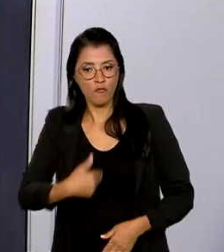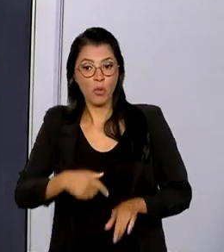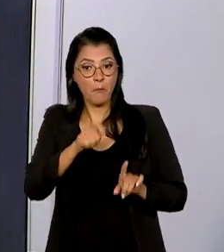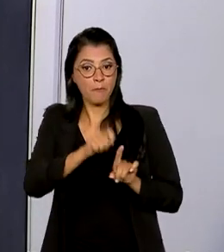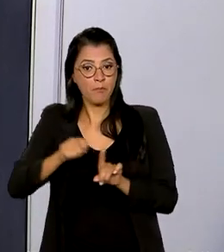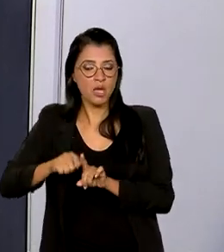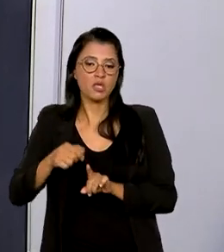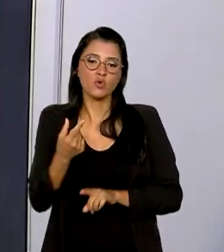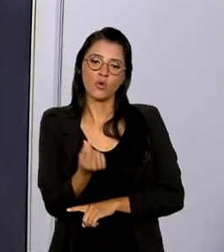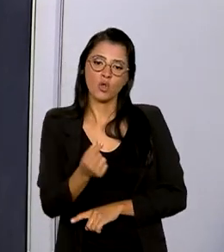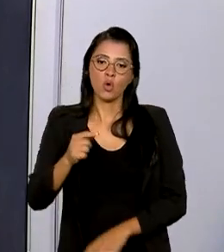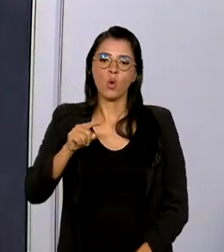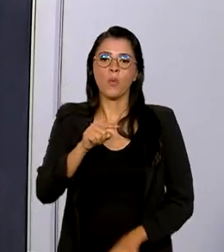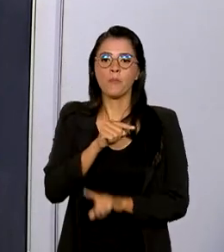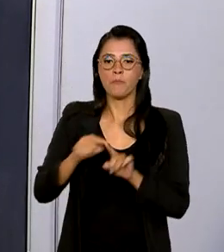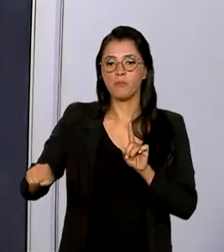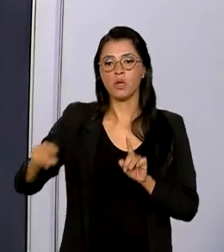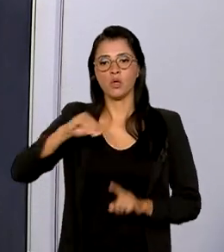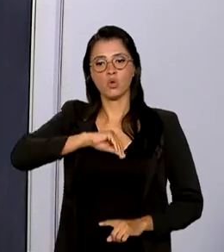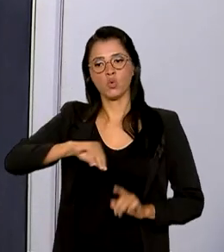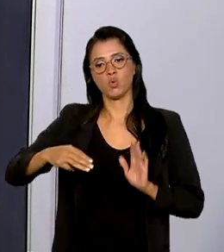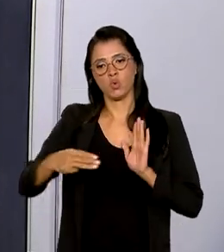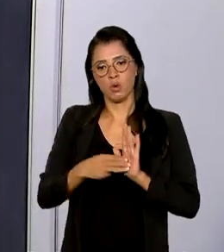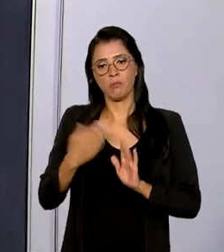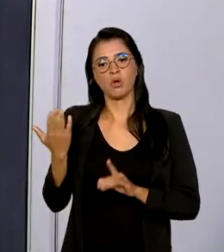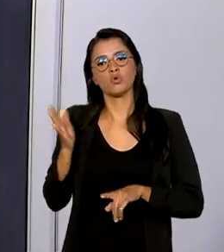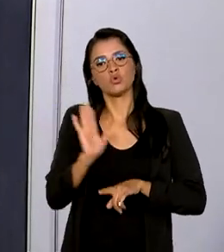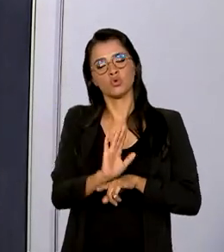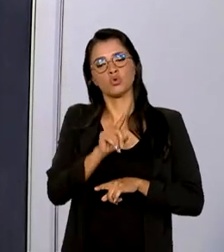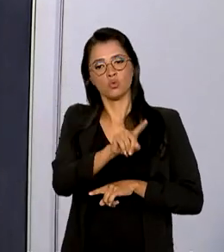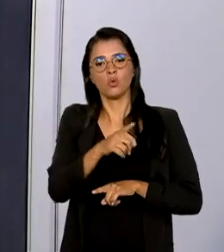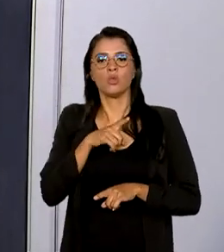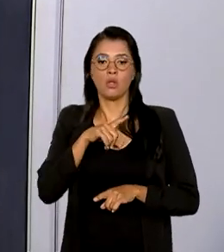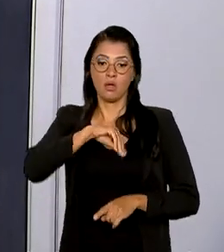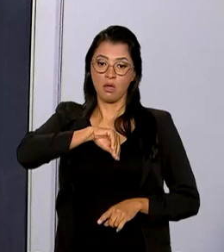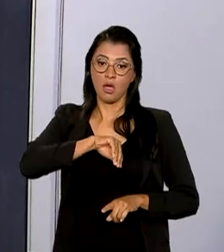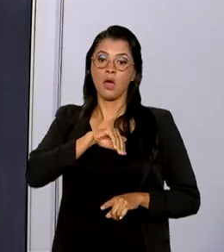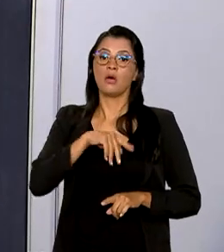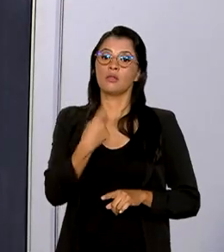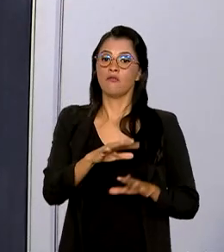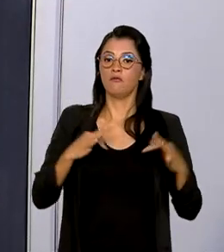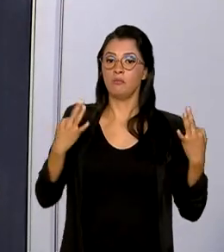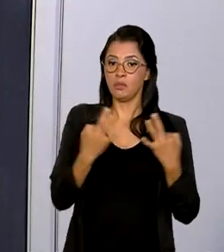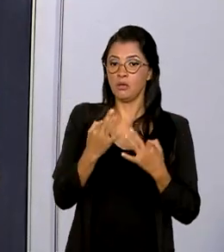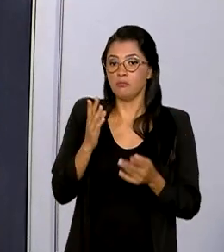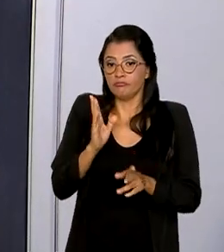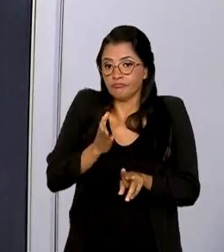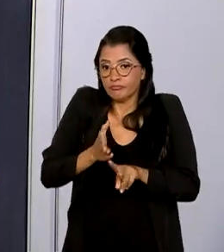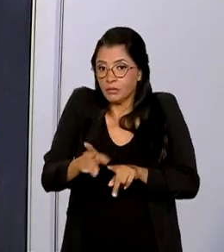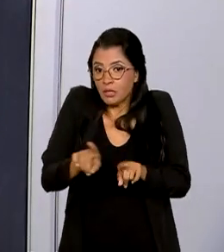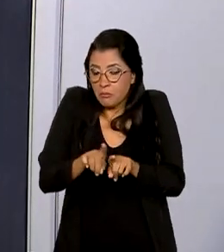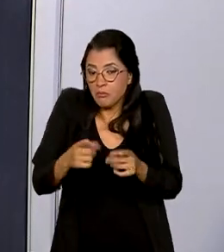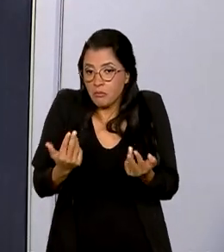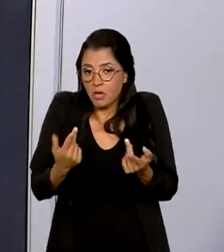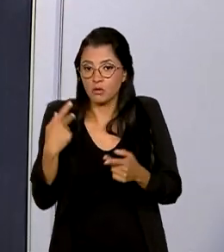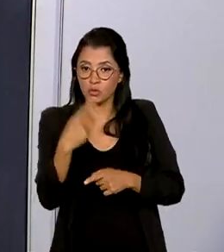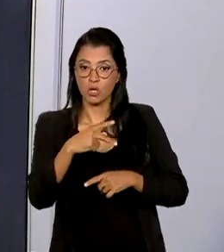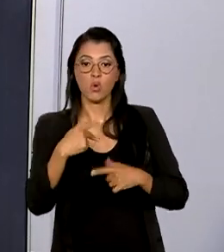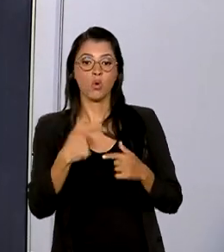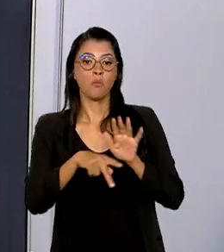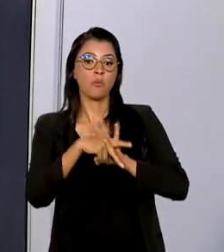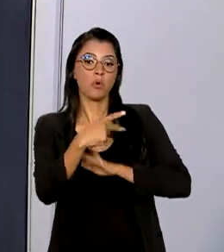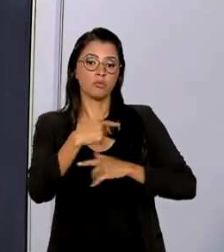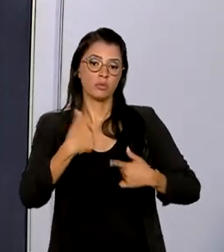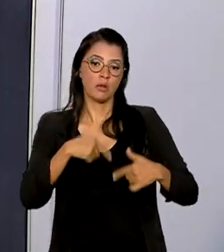mês o valor de meio salário mínimo para ajudar na renda familiar. E, ao mesmo tempo, tem o seu próprio trabalho